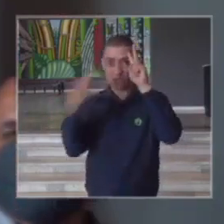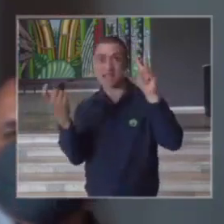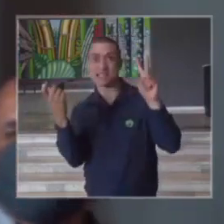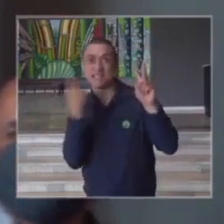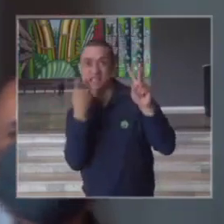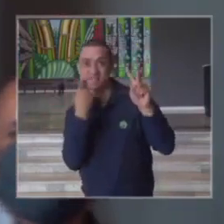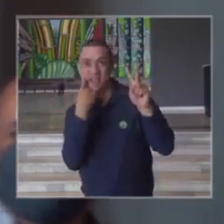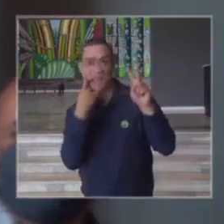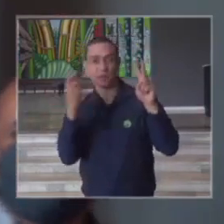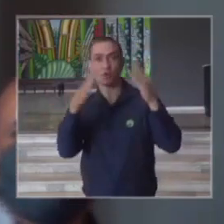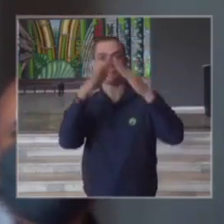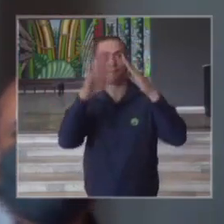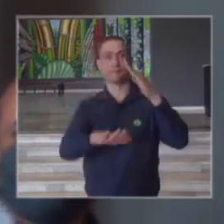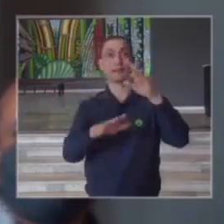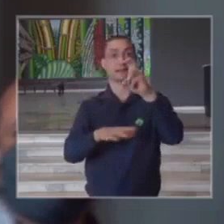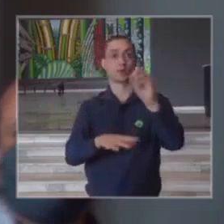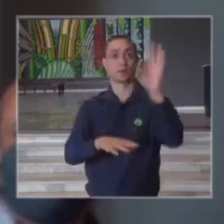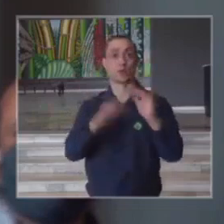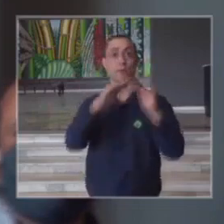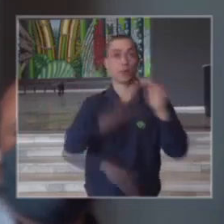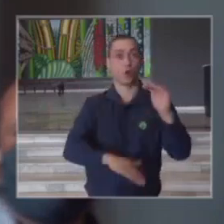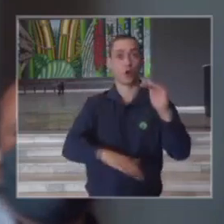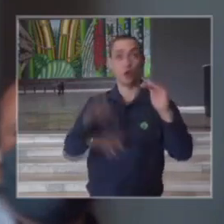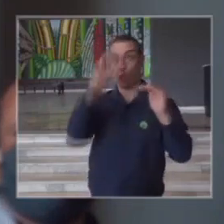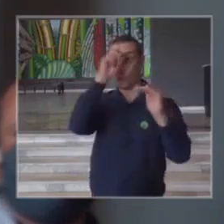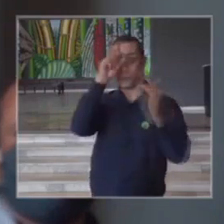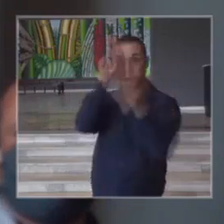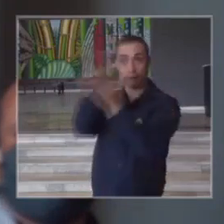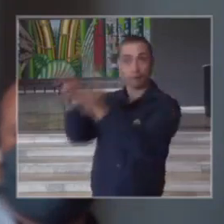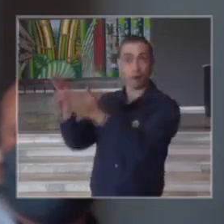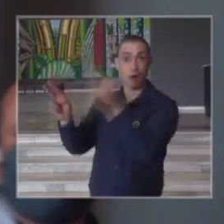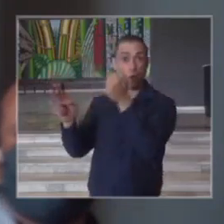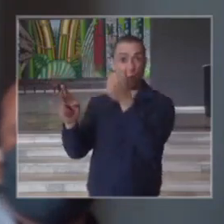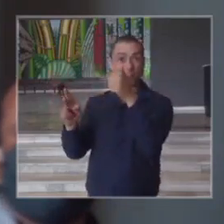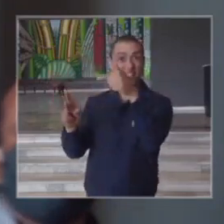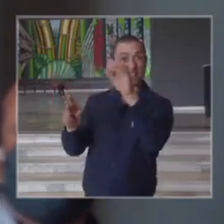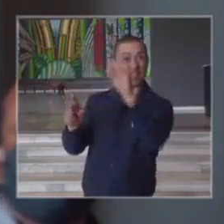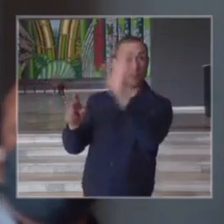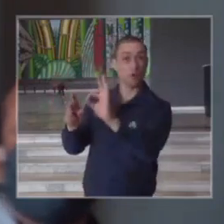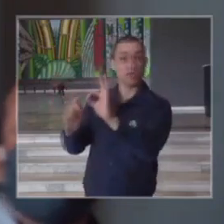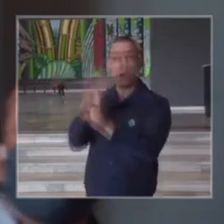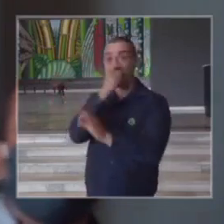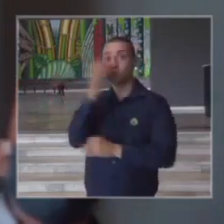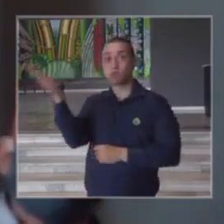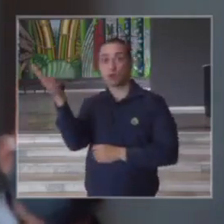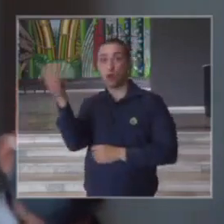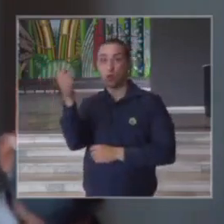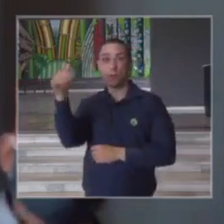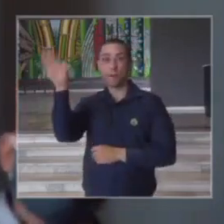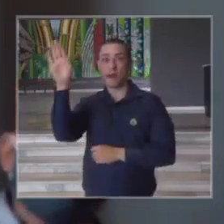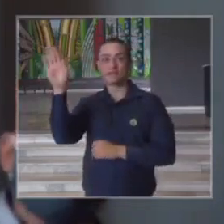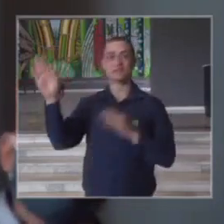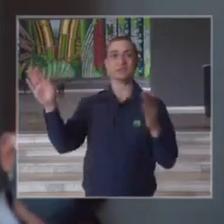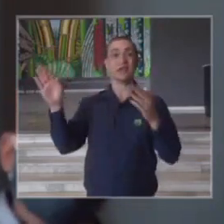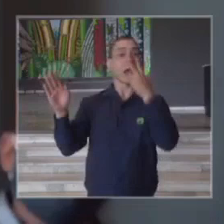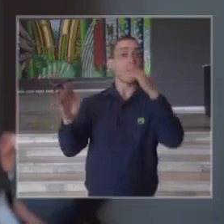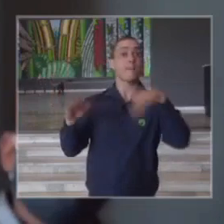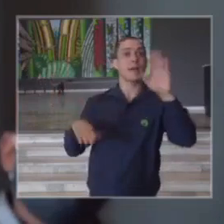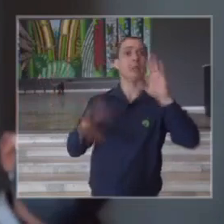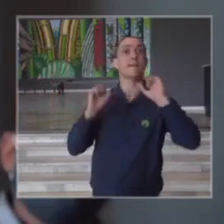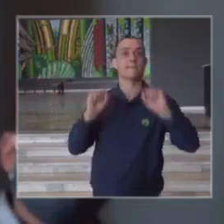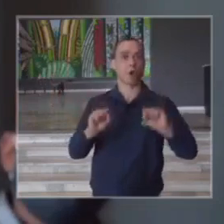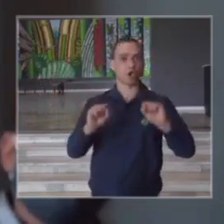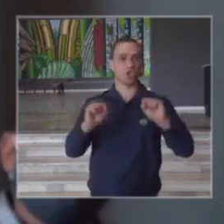50% e leitos com ocupação na ordem de 70% no estado para mais a chance maior é de